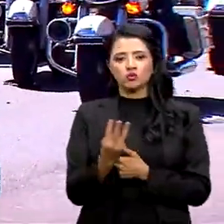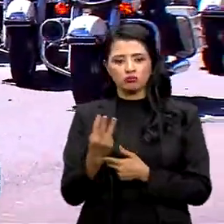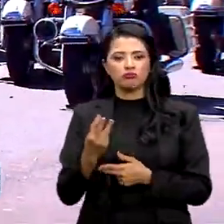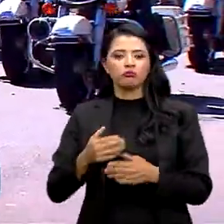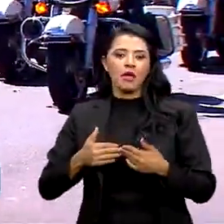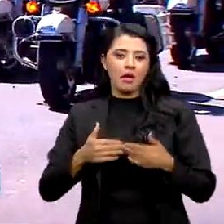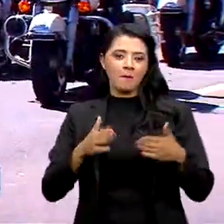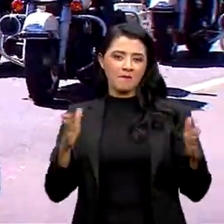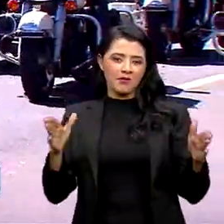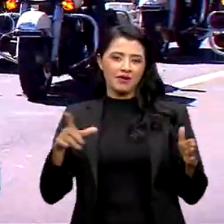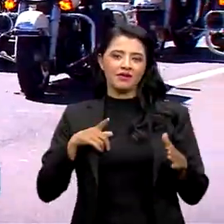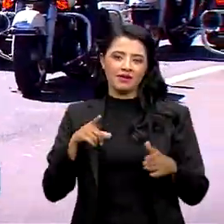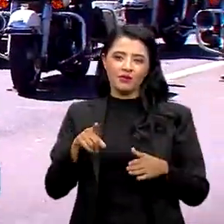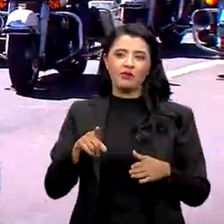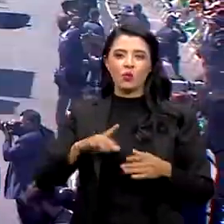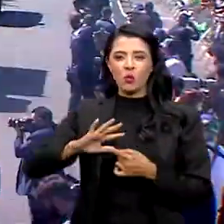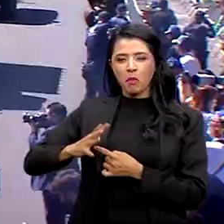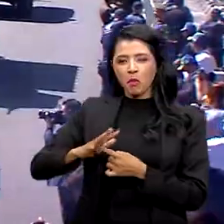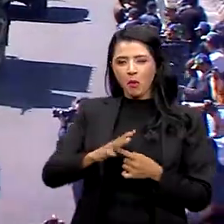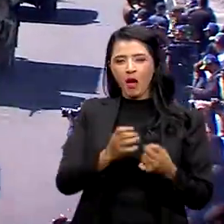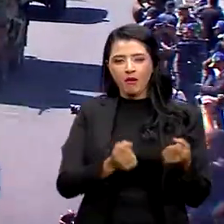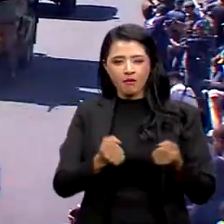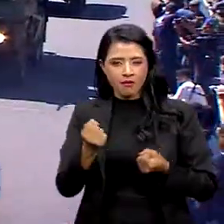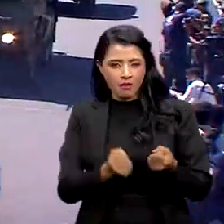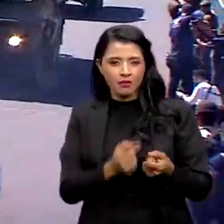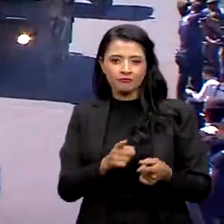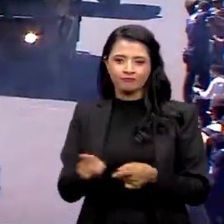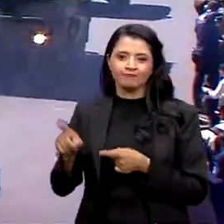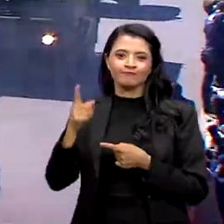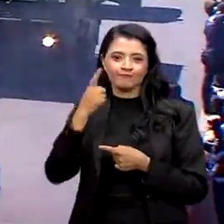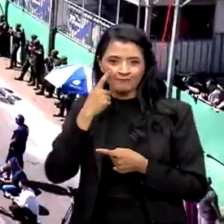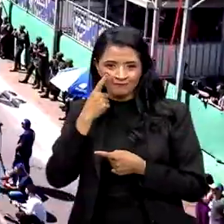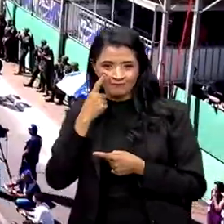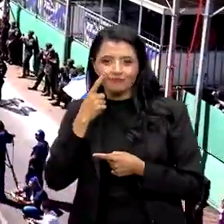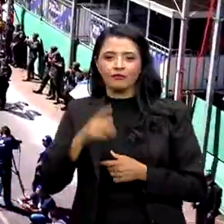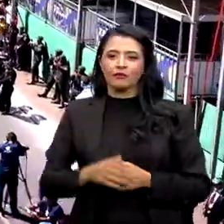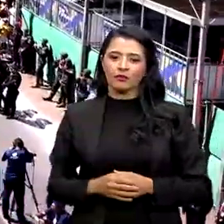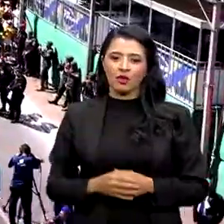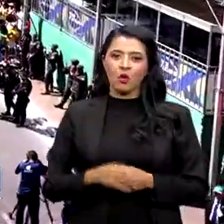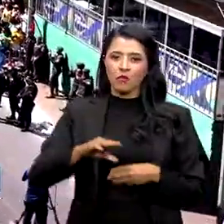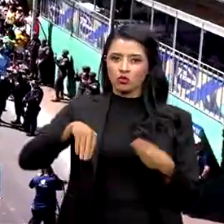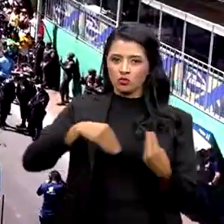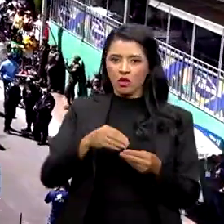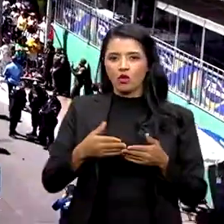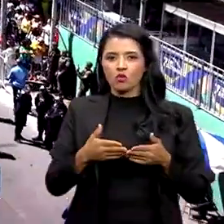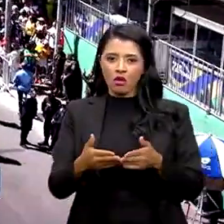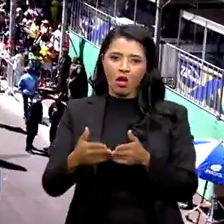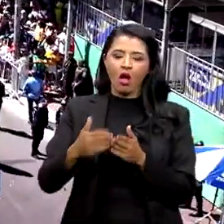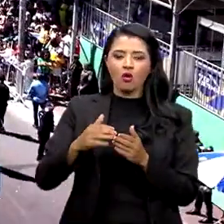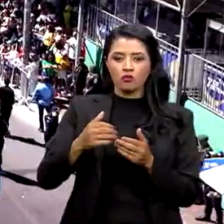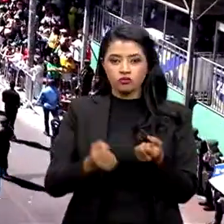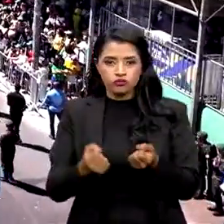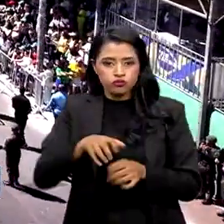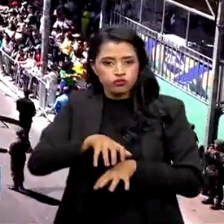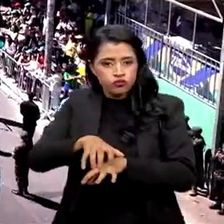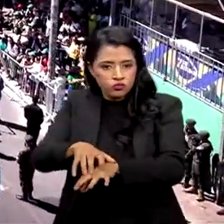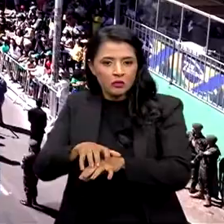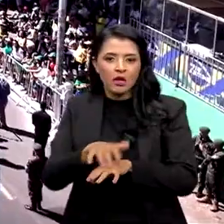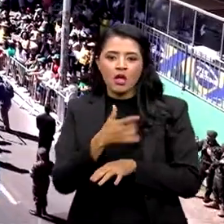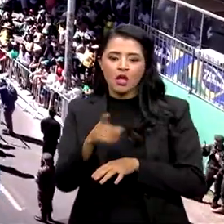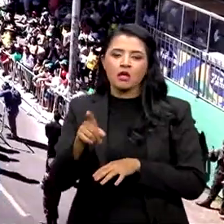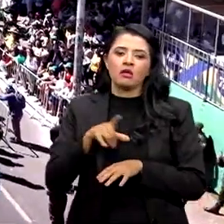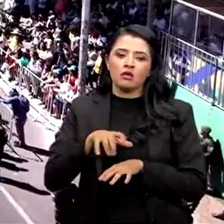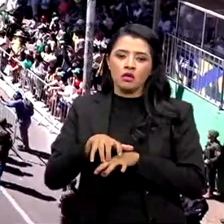desfile das tropas motorizadas. A marinha trouxe os carros anfíbios e as viaturas que conseguem lançar